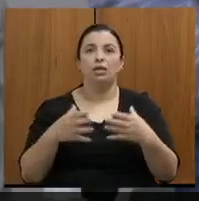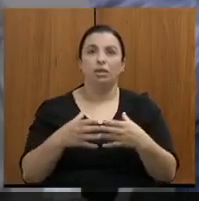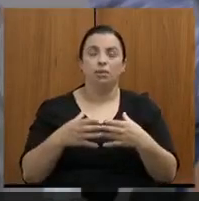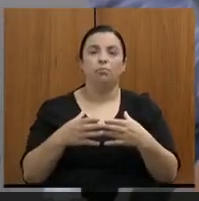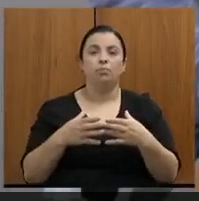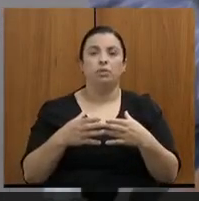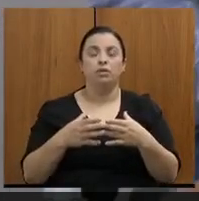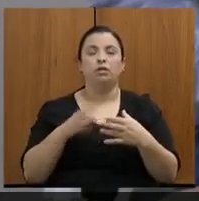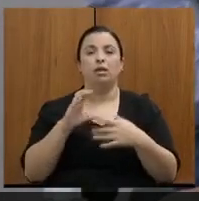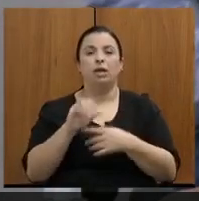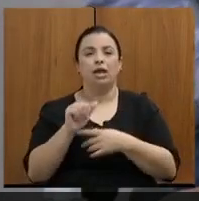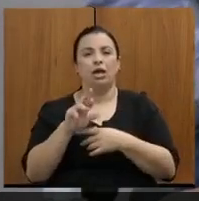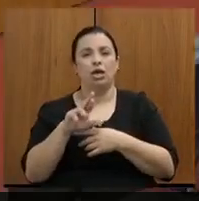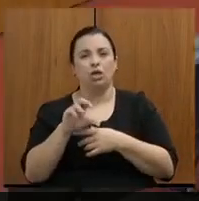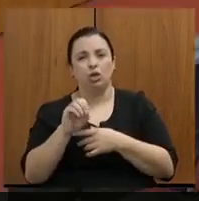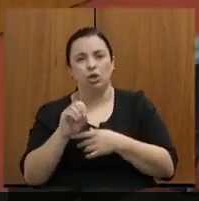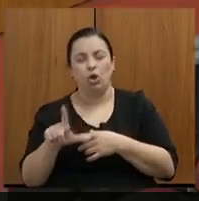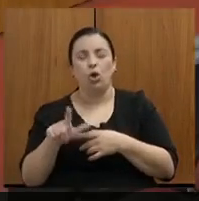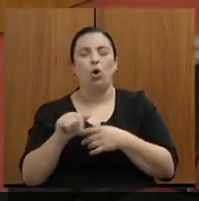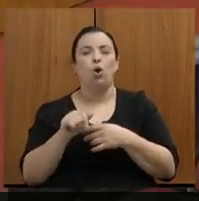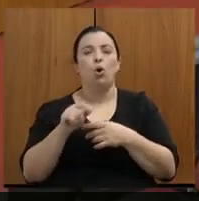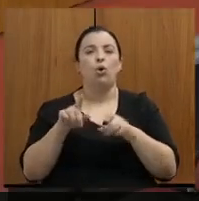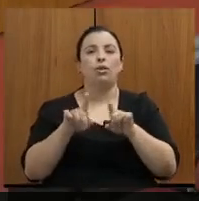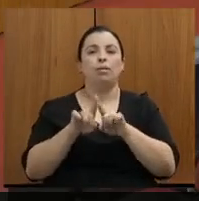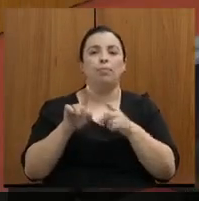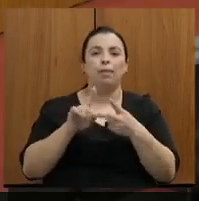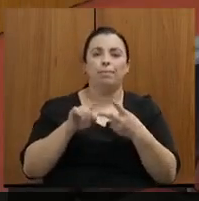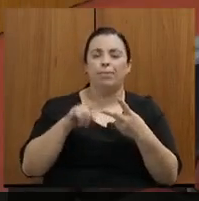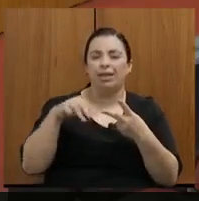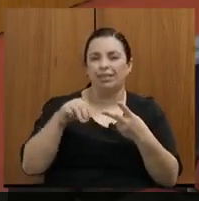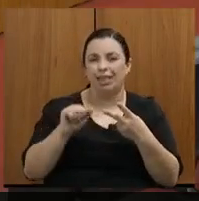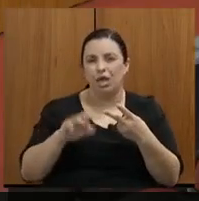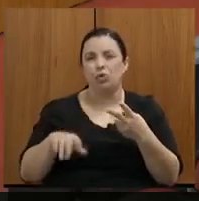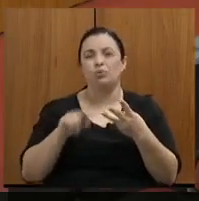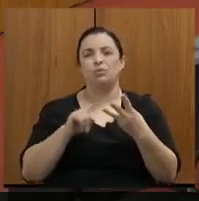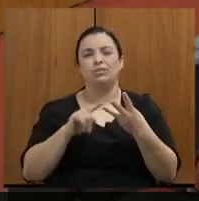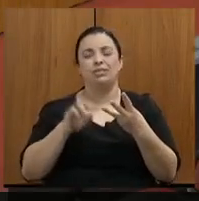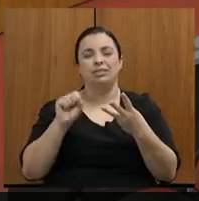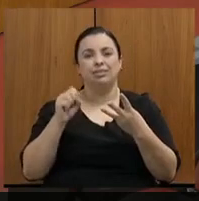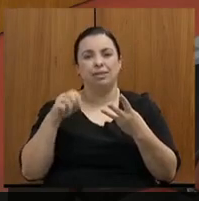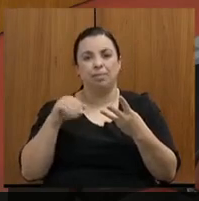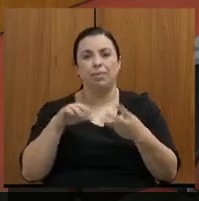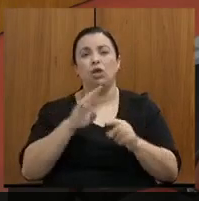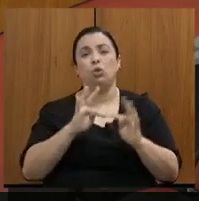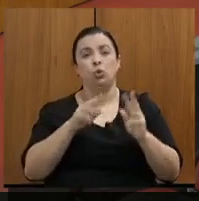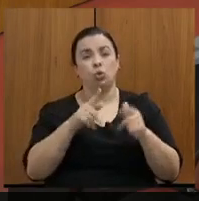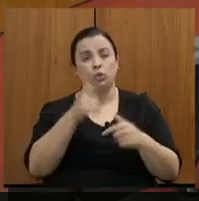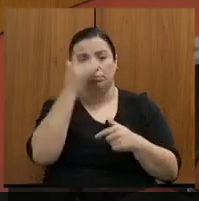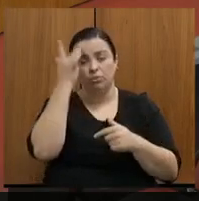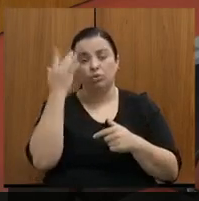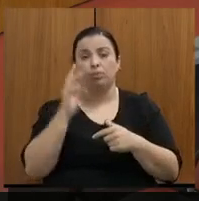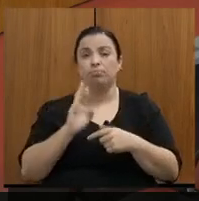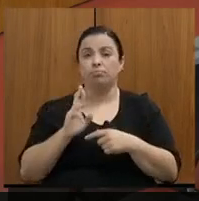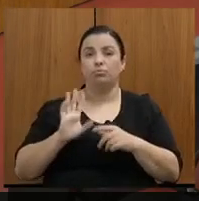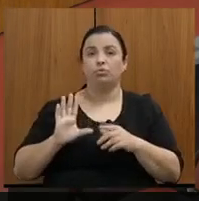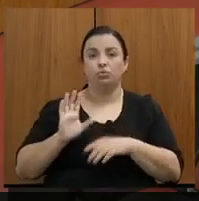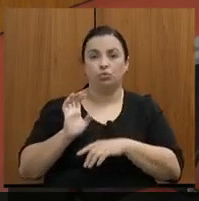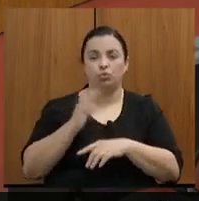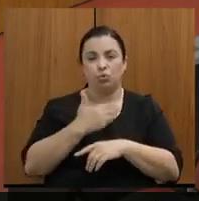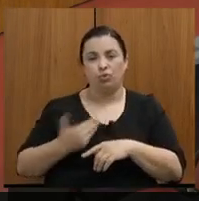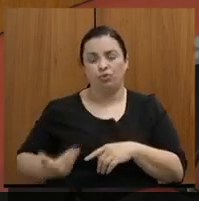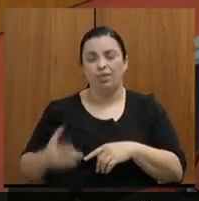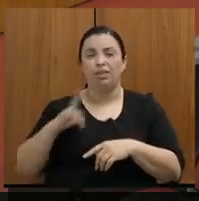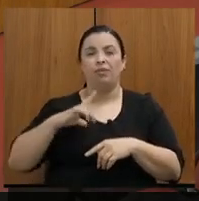A Carol, veio também o Matheus, Samir, todos do governo que estiveram aqui conosco. Muito